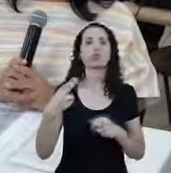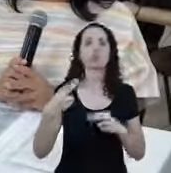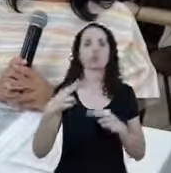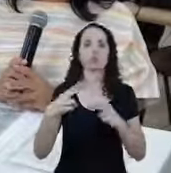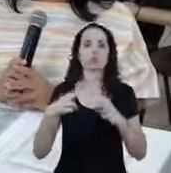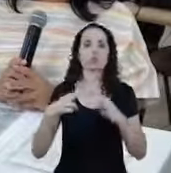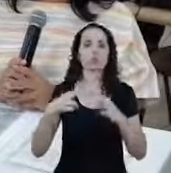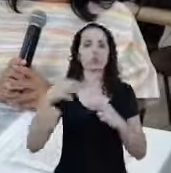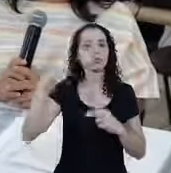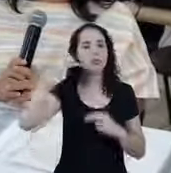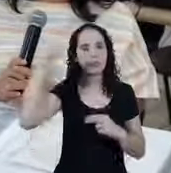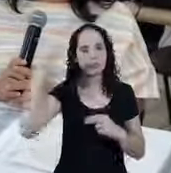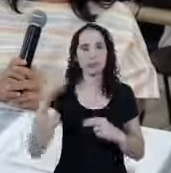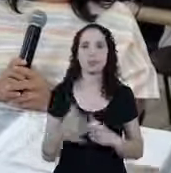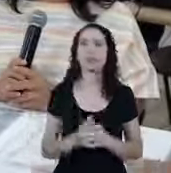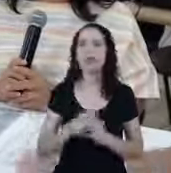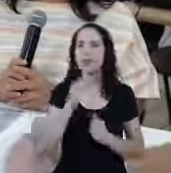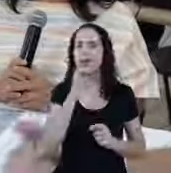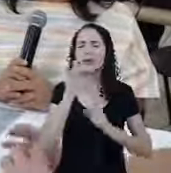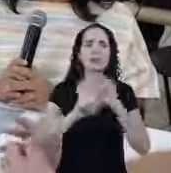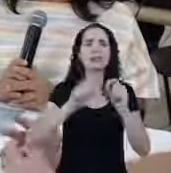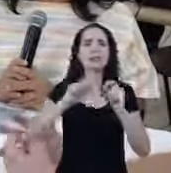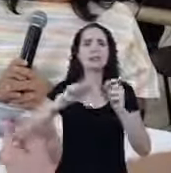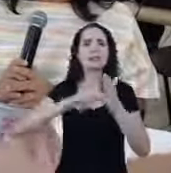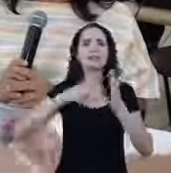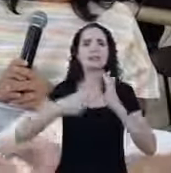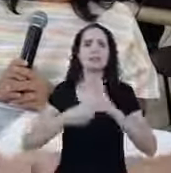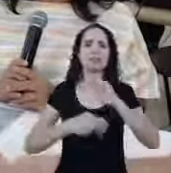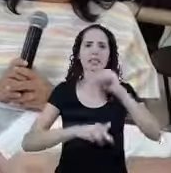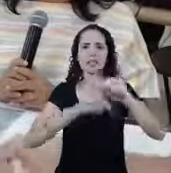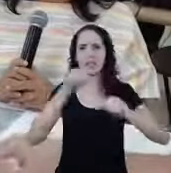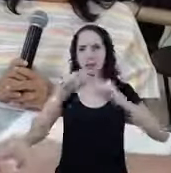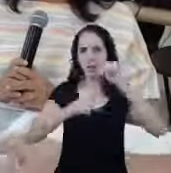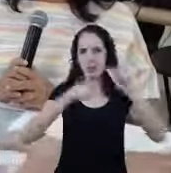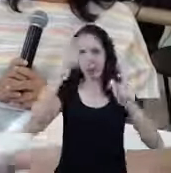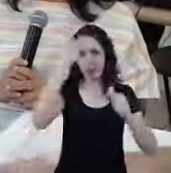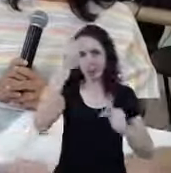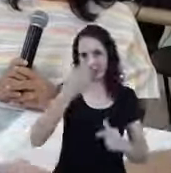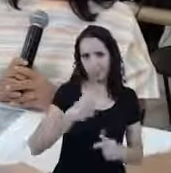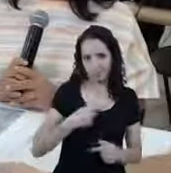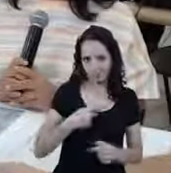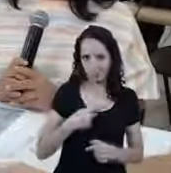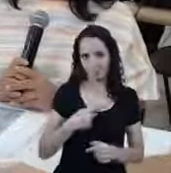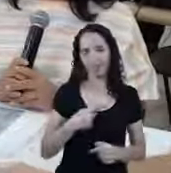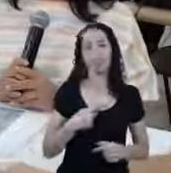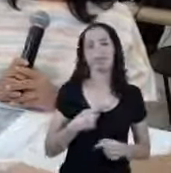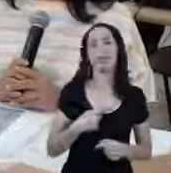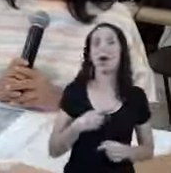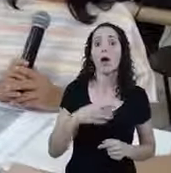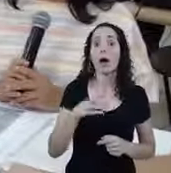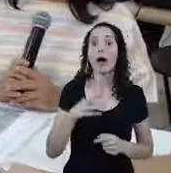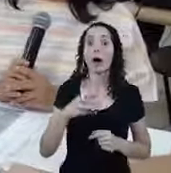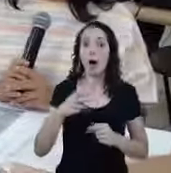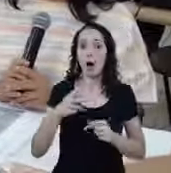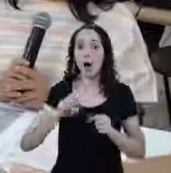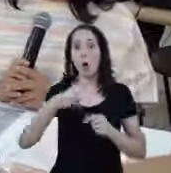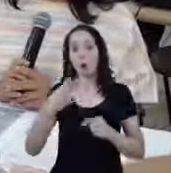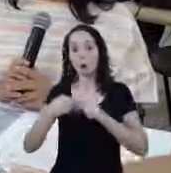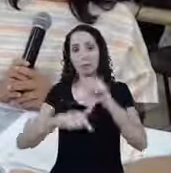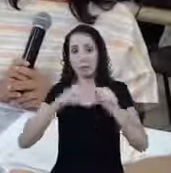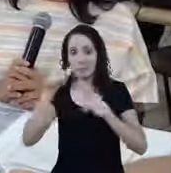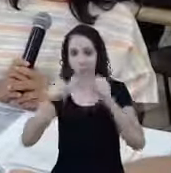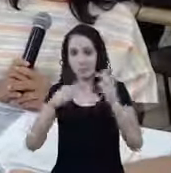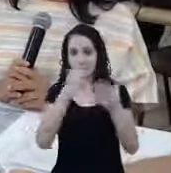trabalhador informal? Sim, claro Por favor A gente falou no início De um trabalhador formal Aquele que tem o registro Na carteira de trabalho Então,